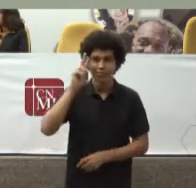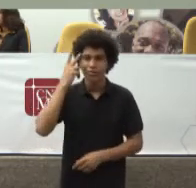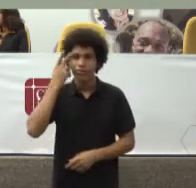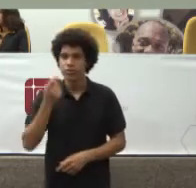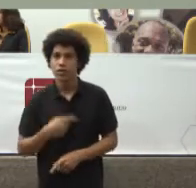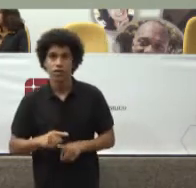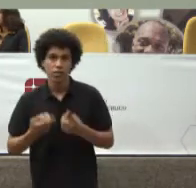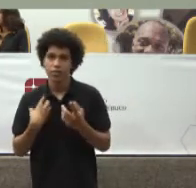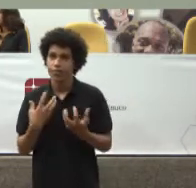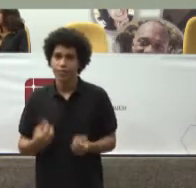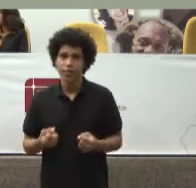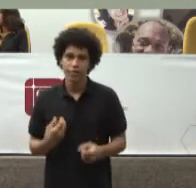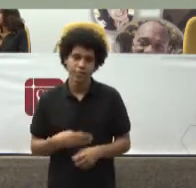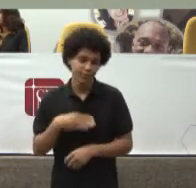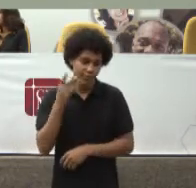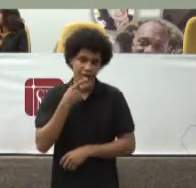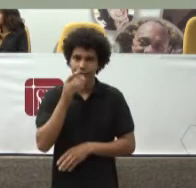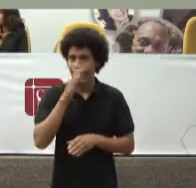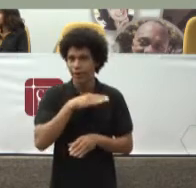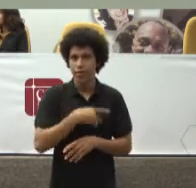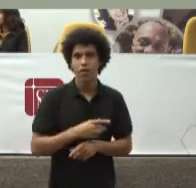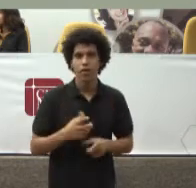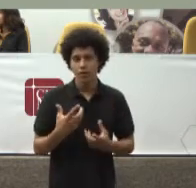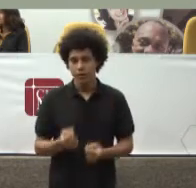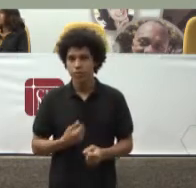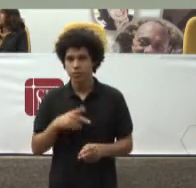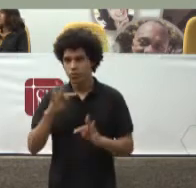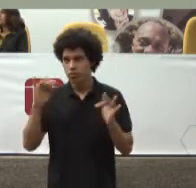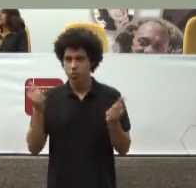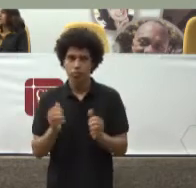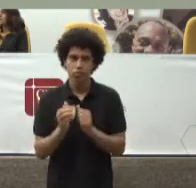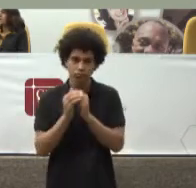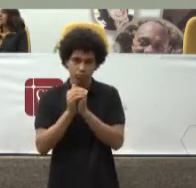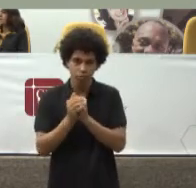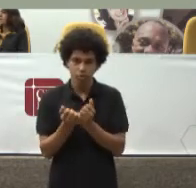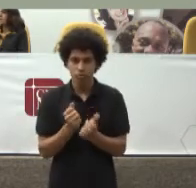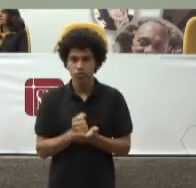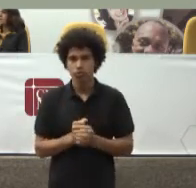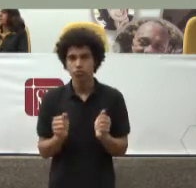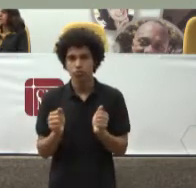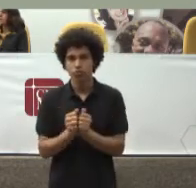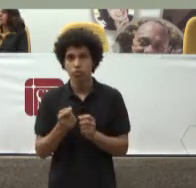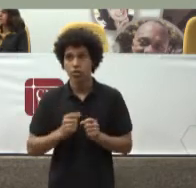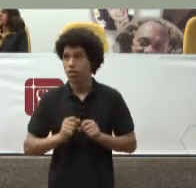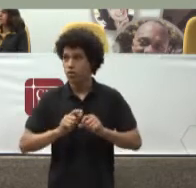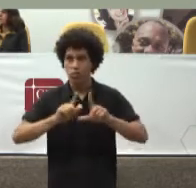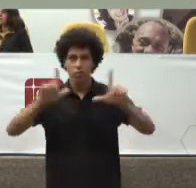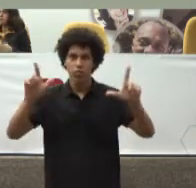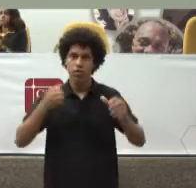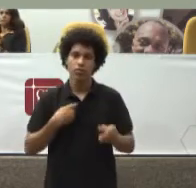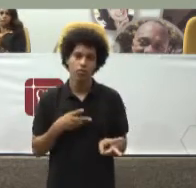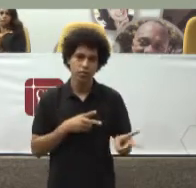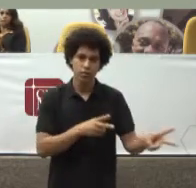escuridão Nós vamos acender Uma vela Eu espero Que ilumine O caminho da saúde Muito obrigado